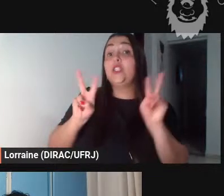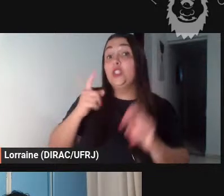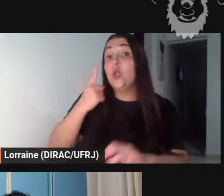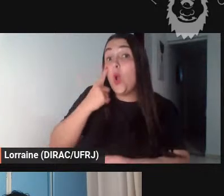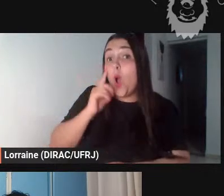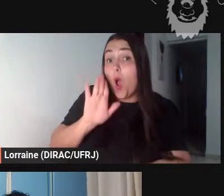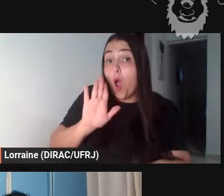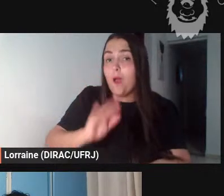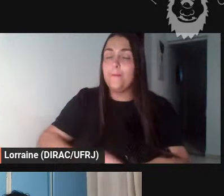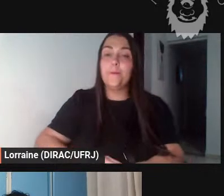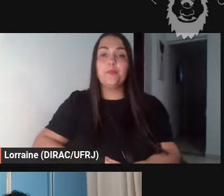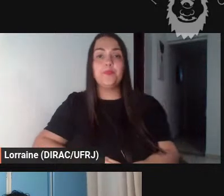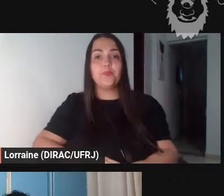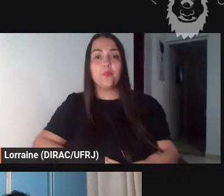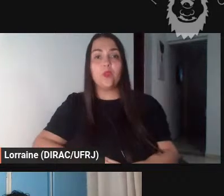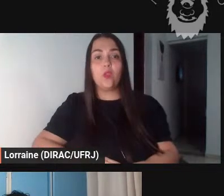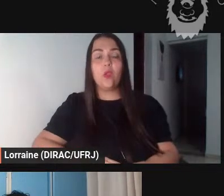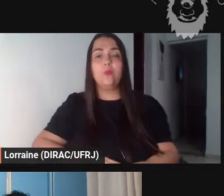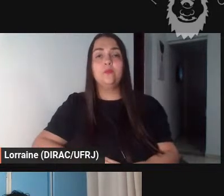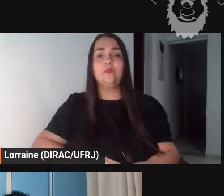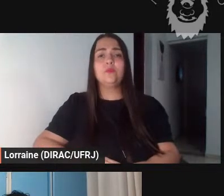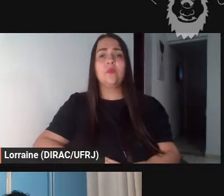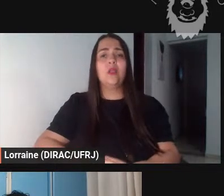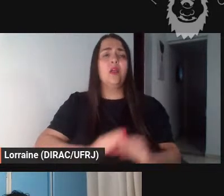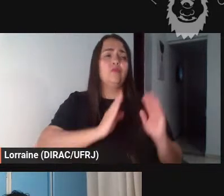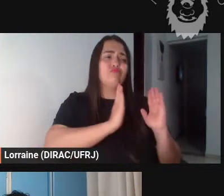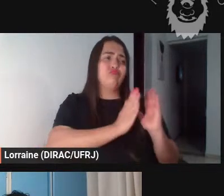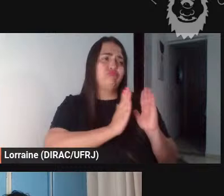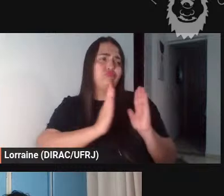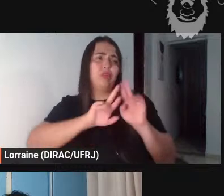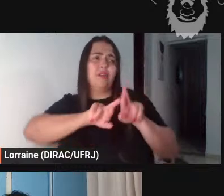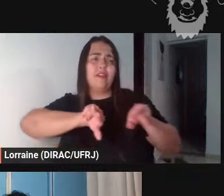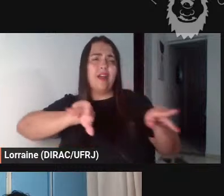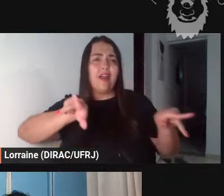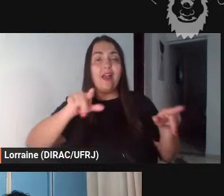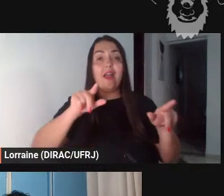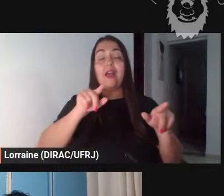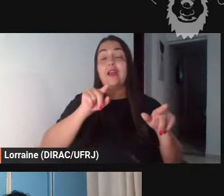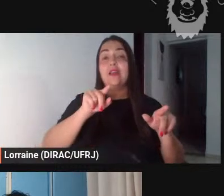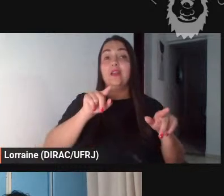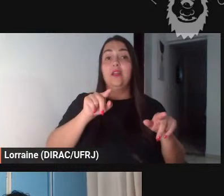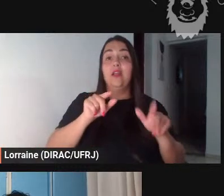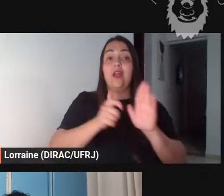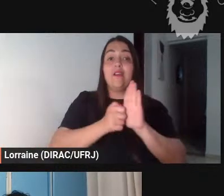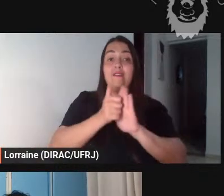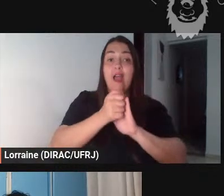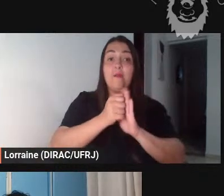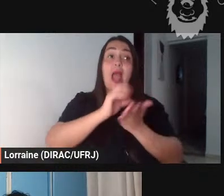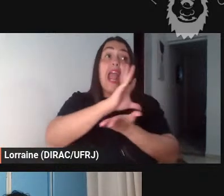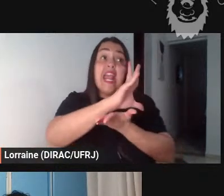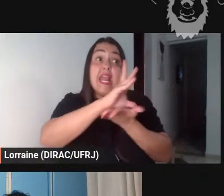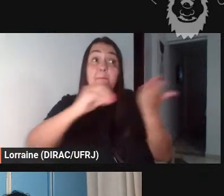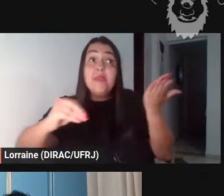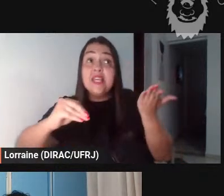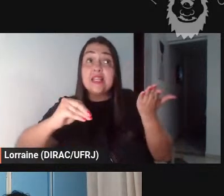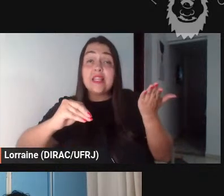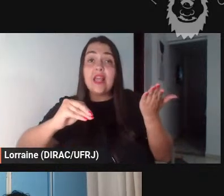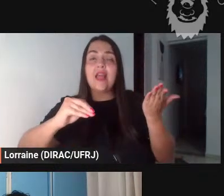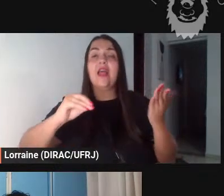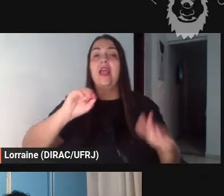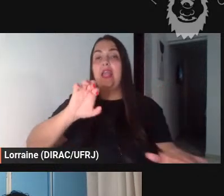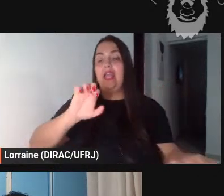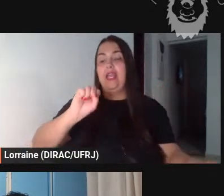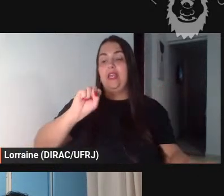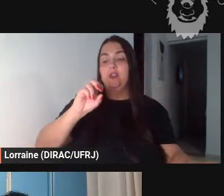coleção de fábulas imitadas de Esopo e de La Fontaine